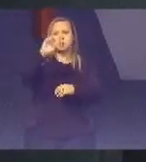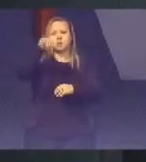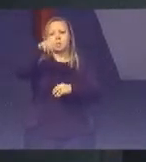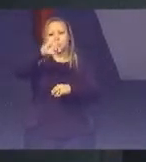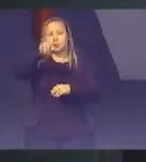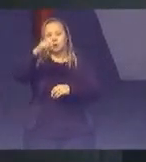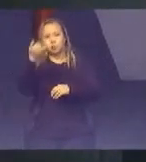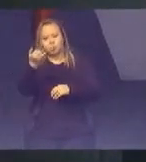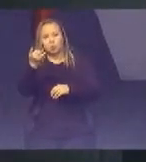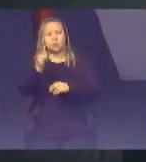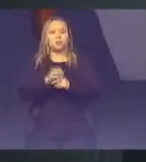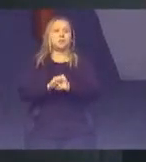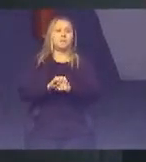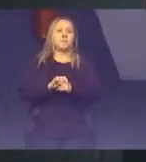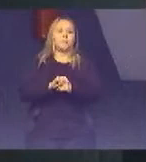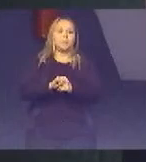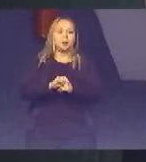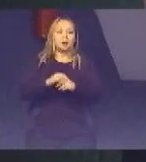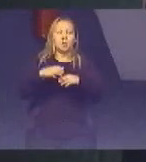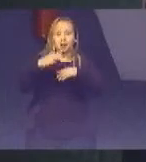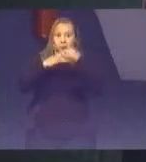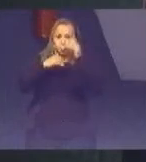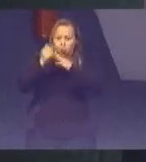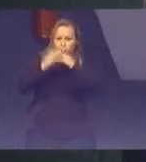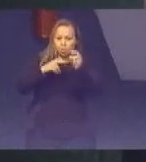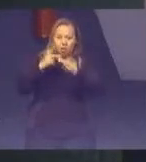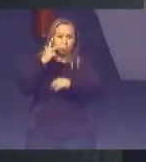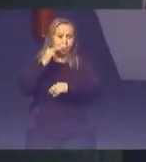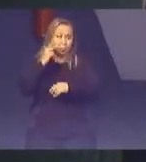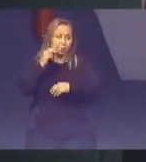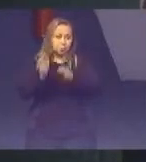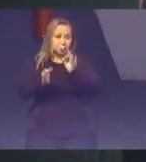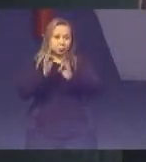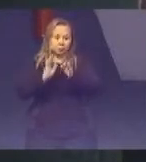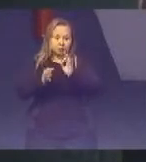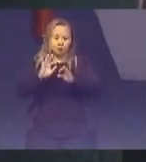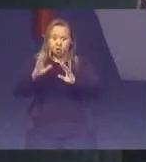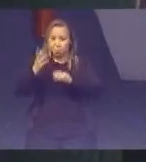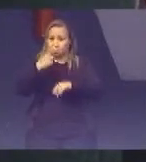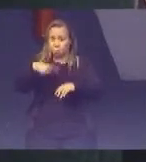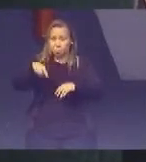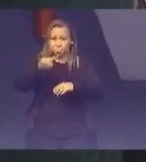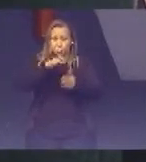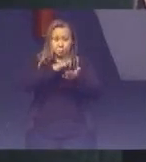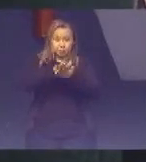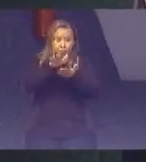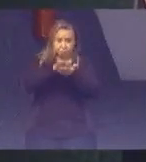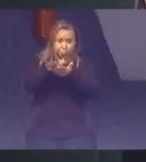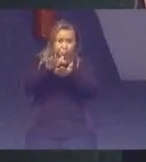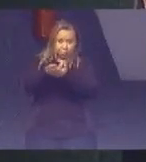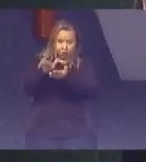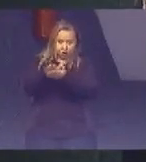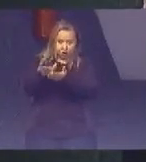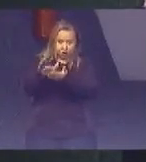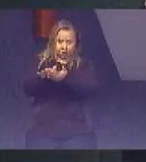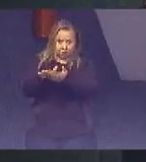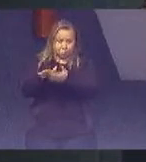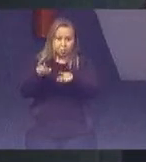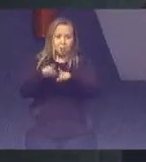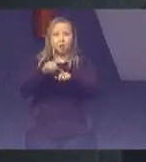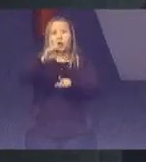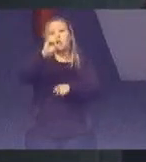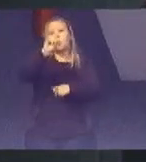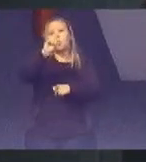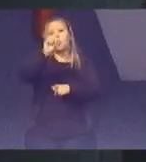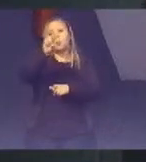corrigedoria Do CNJ Os atos normativos Dos tribunais Todos eles Indexados Aos ODS